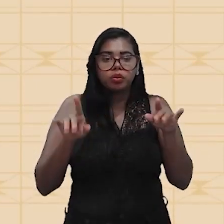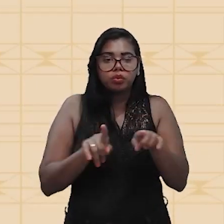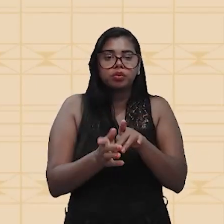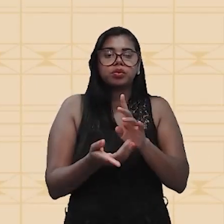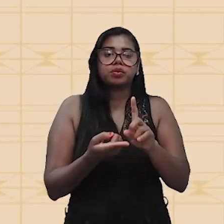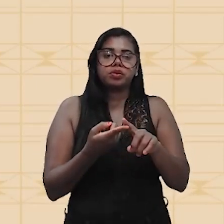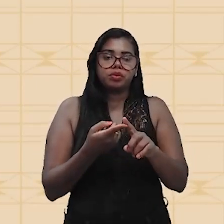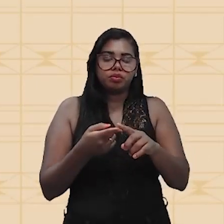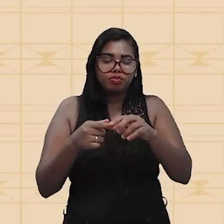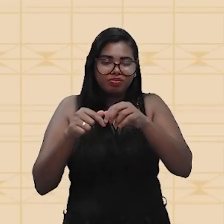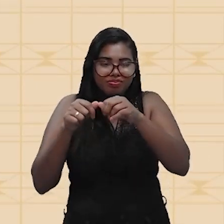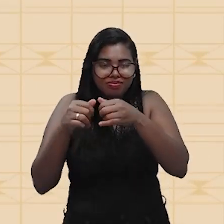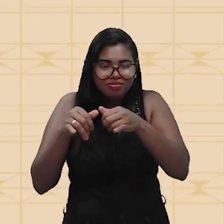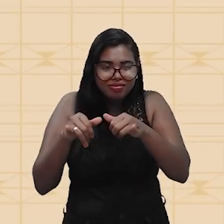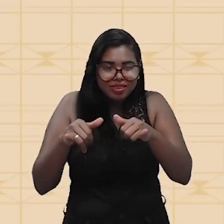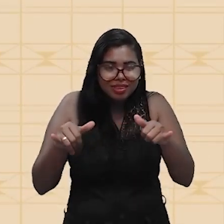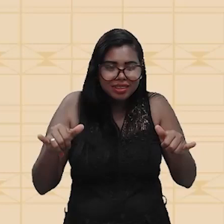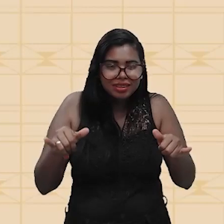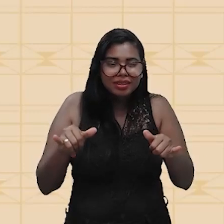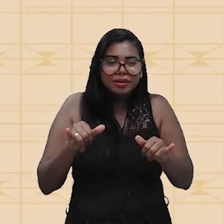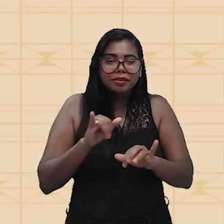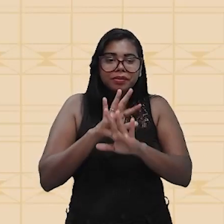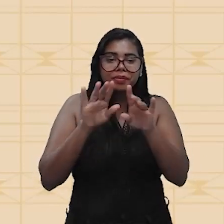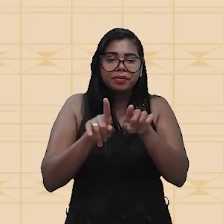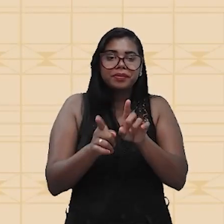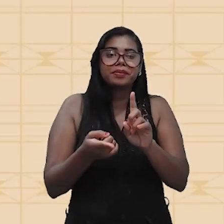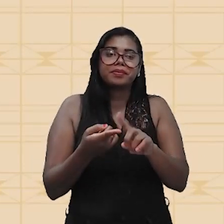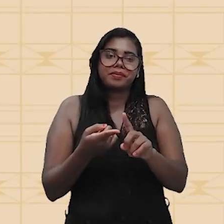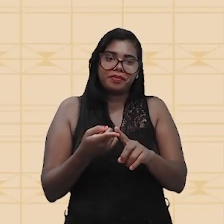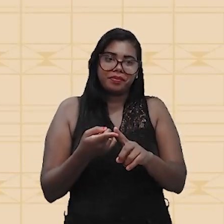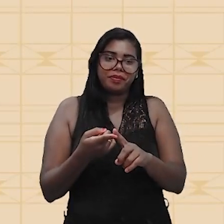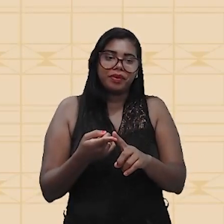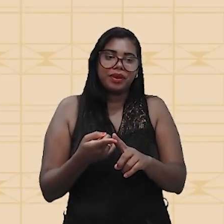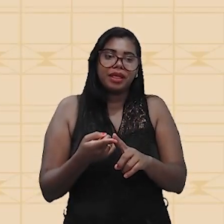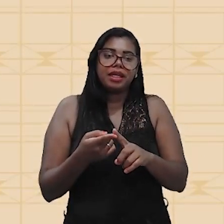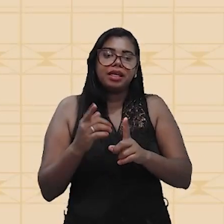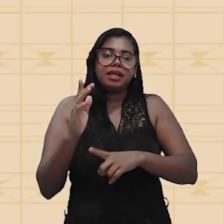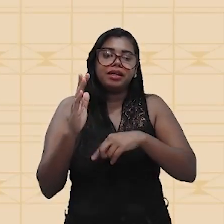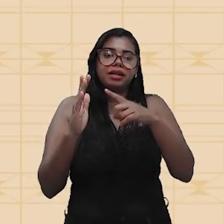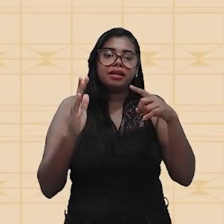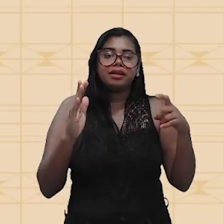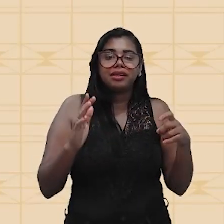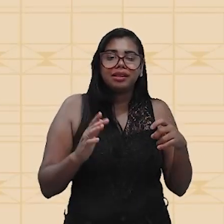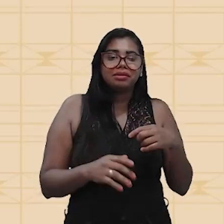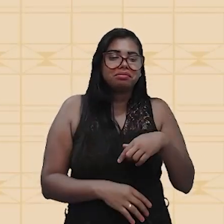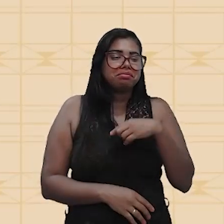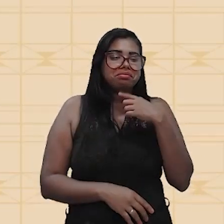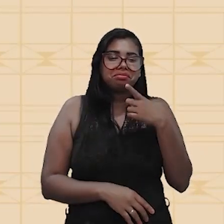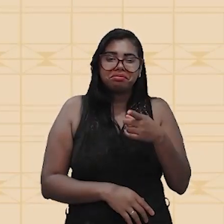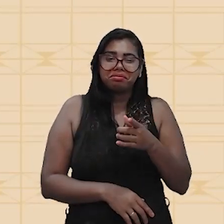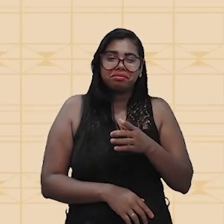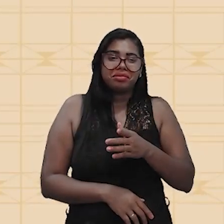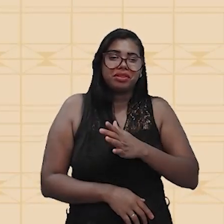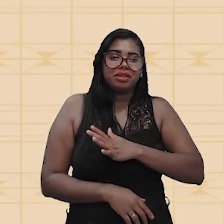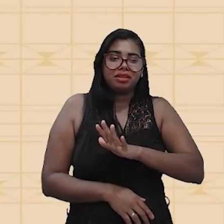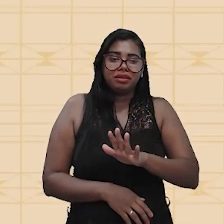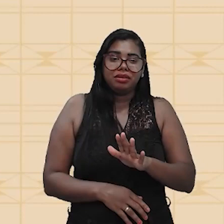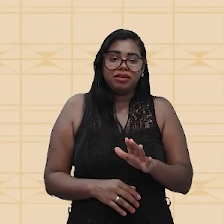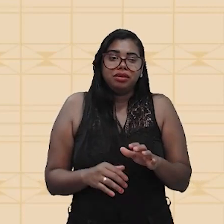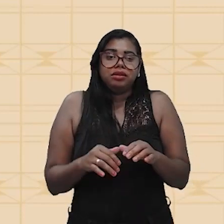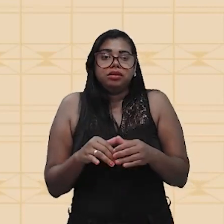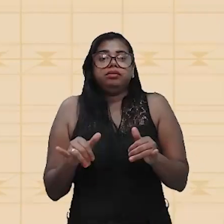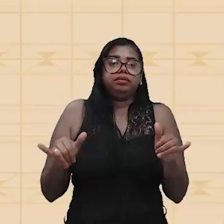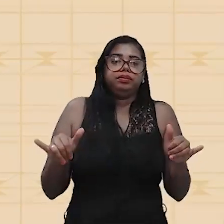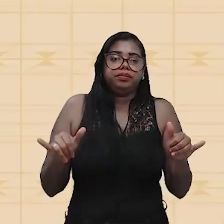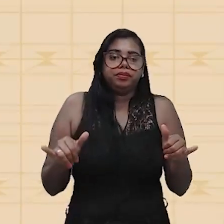gerando luminosidade, e o efeito fisiológico, que é aquele efeito que ninguém gosta, é quando você toma aquele velho choquezão, que é a